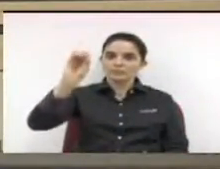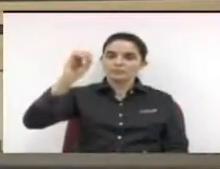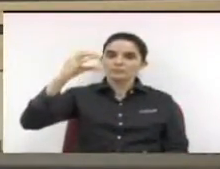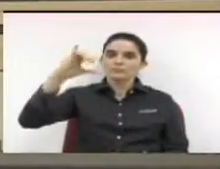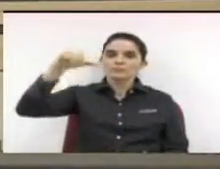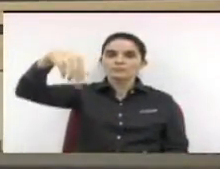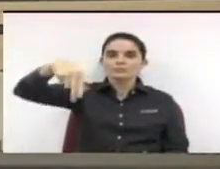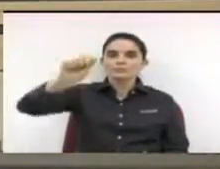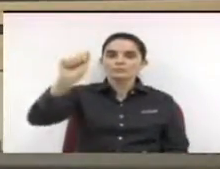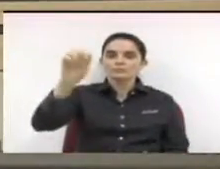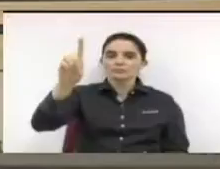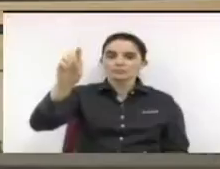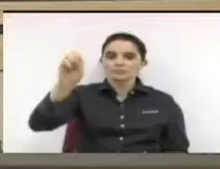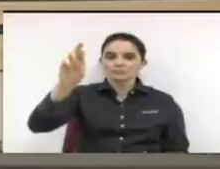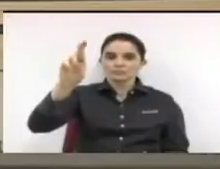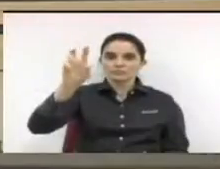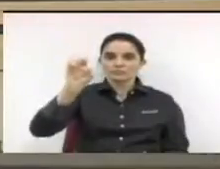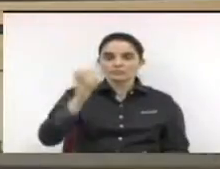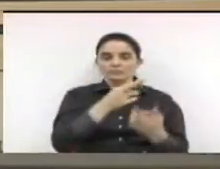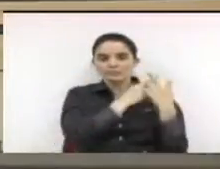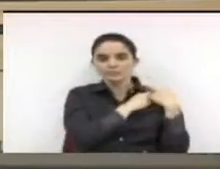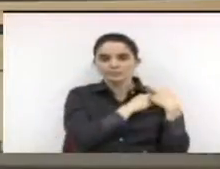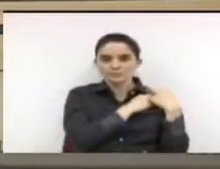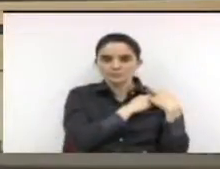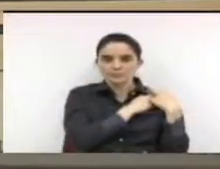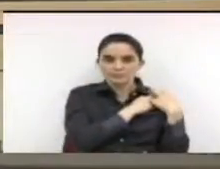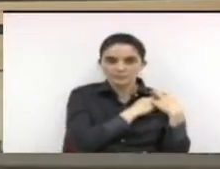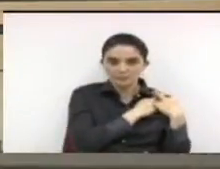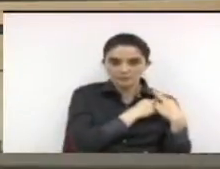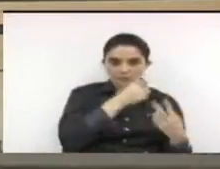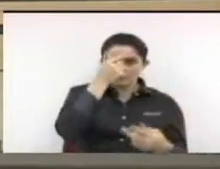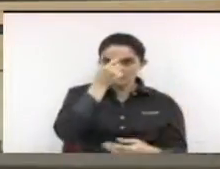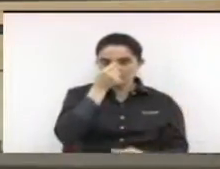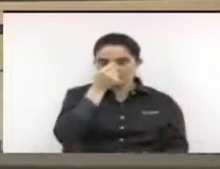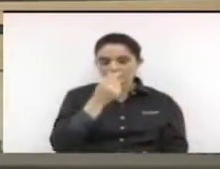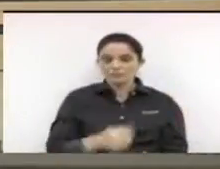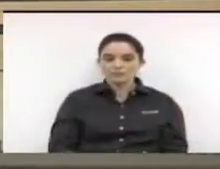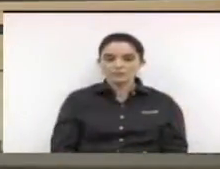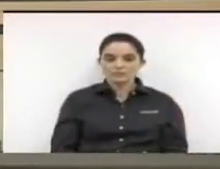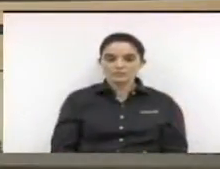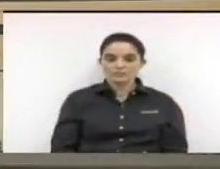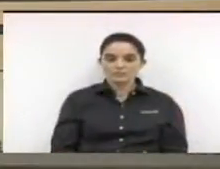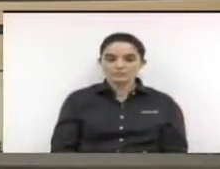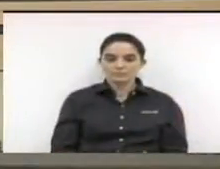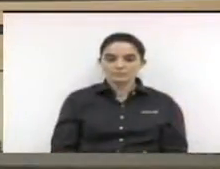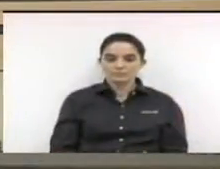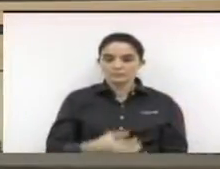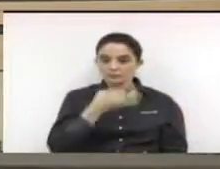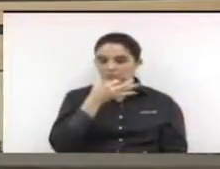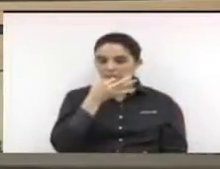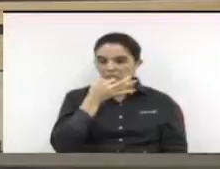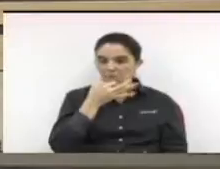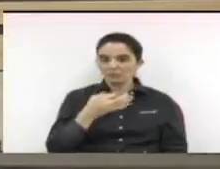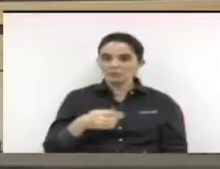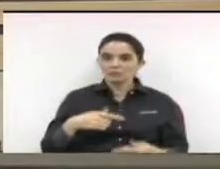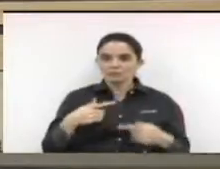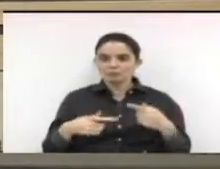Autora é o vereador Edivaldo Soares Antunes. Pediu para discutir o vereador Júlio.